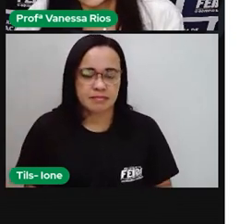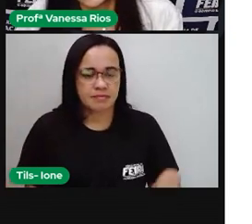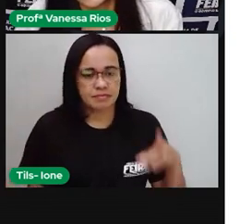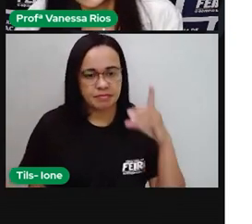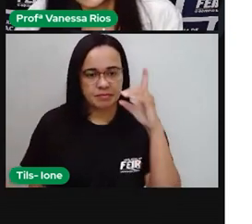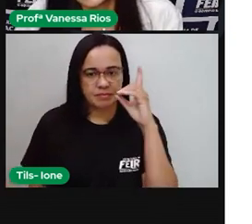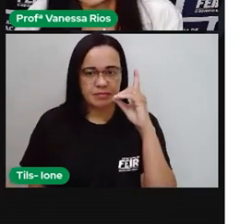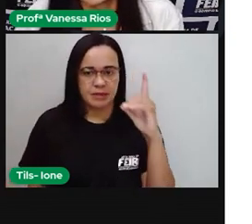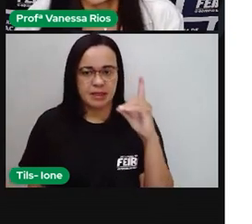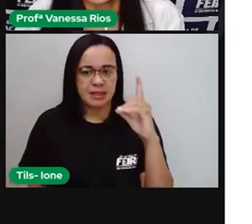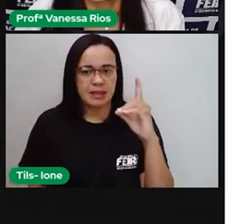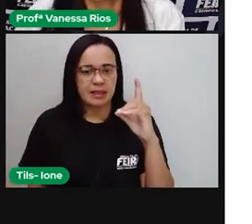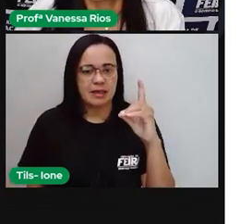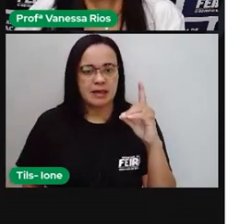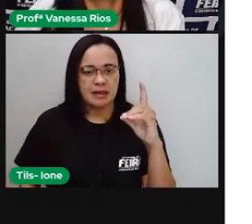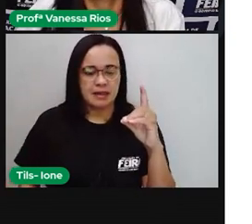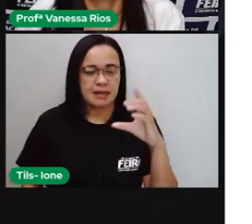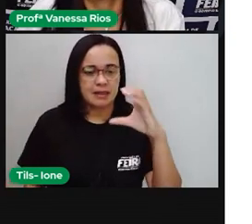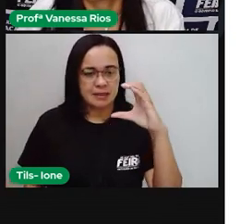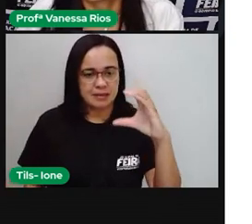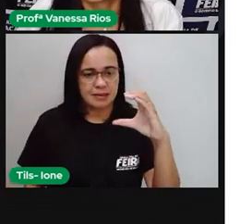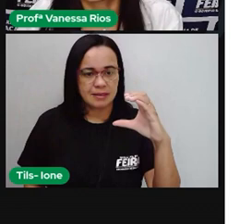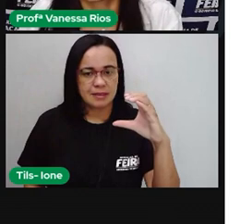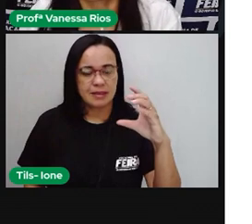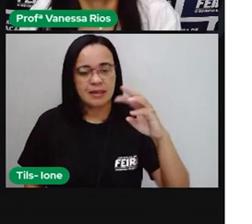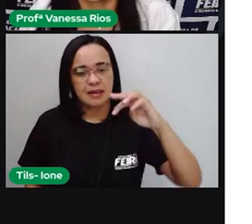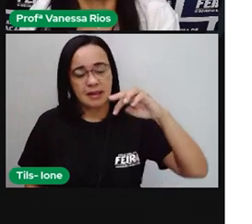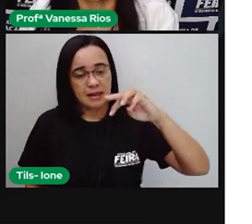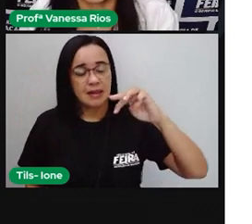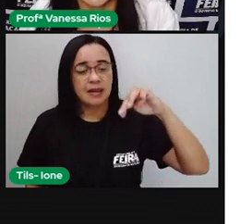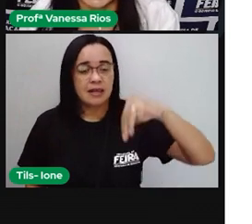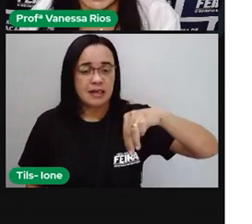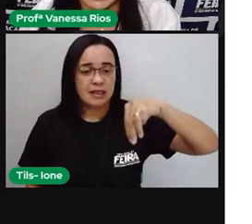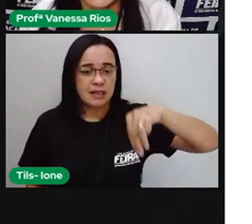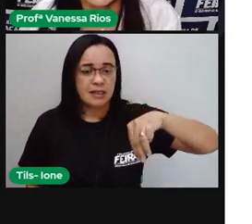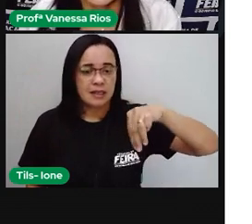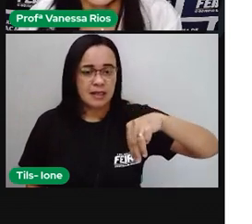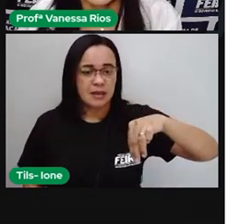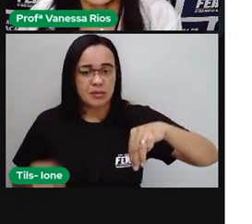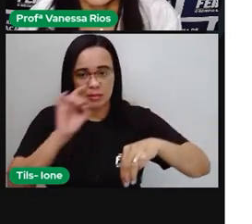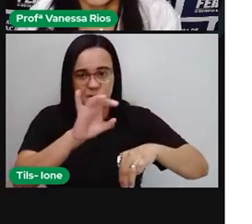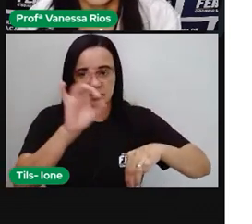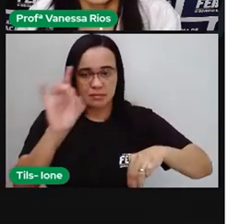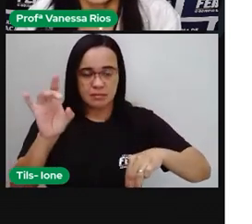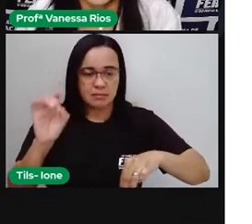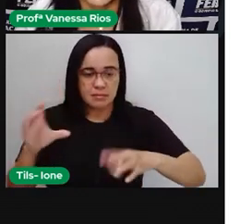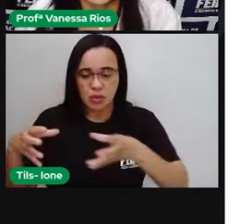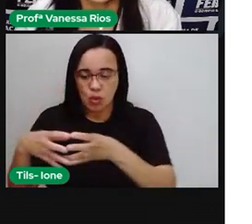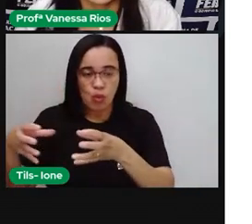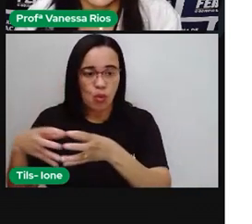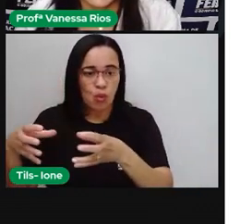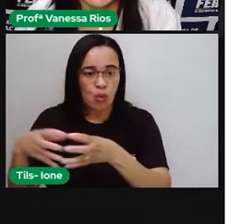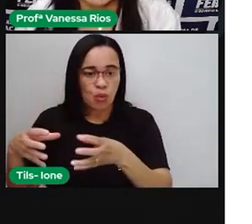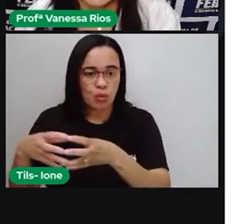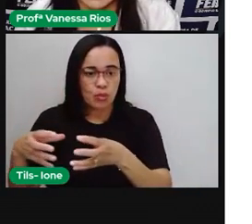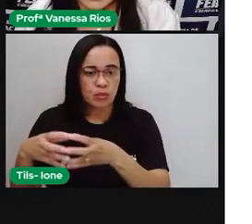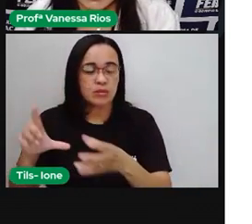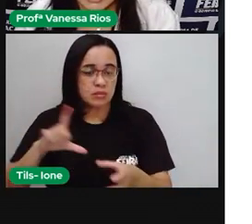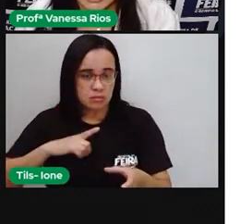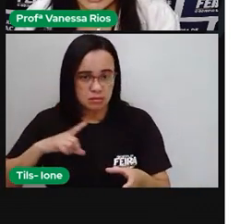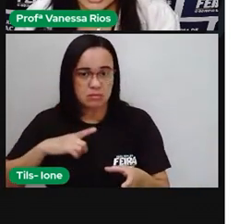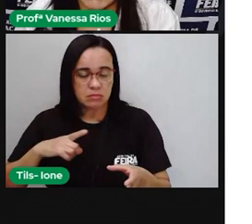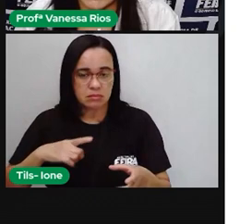subdivisões que vão classificando os números decimais. Então, ó, até a